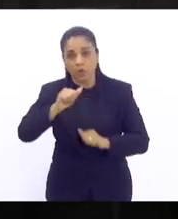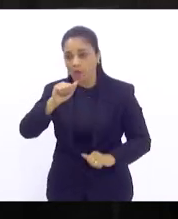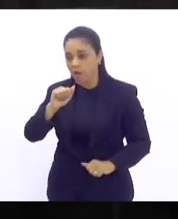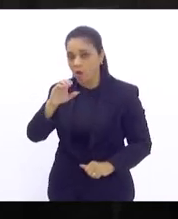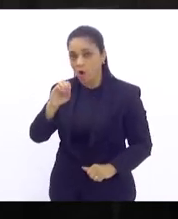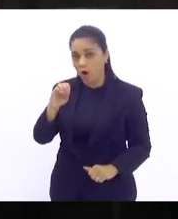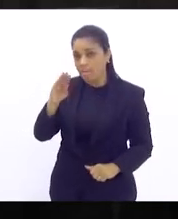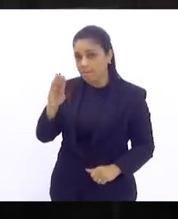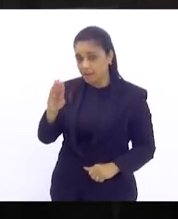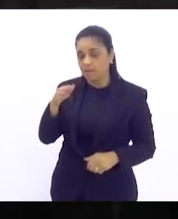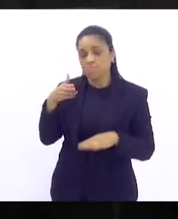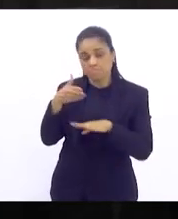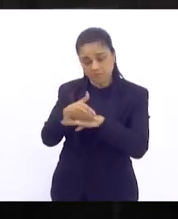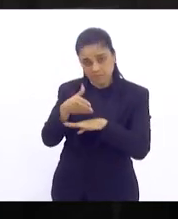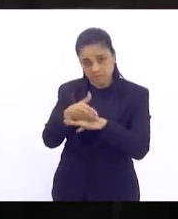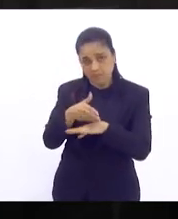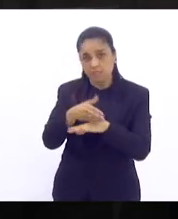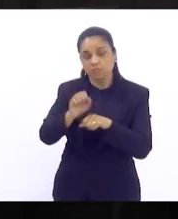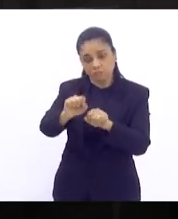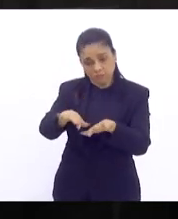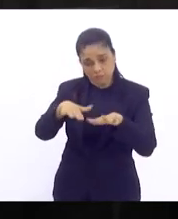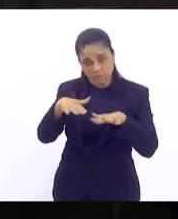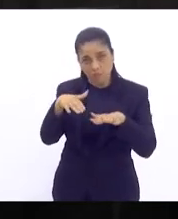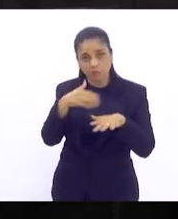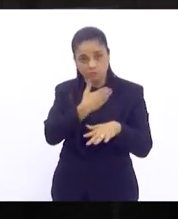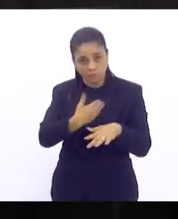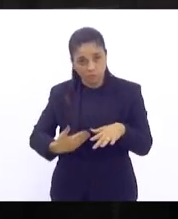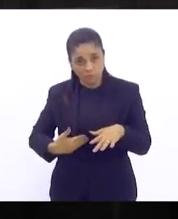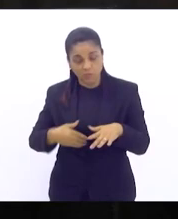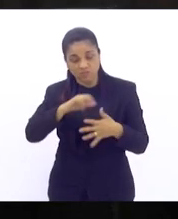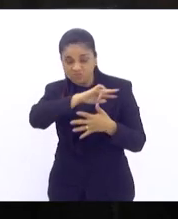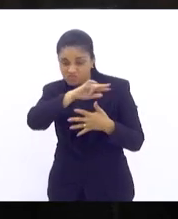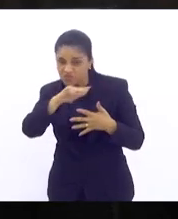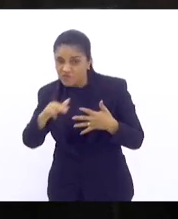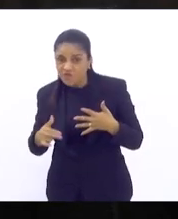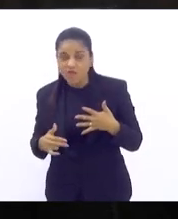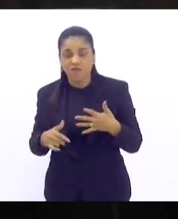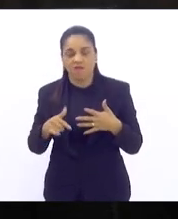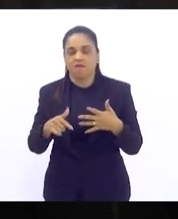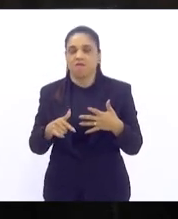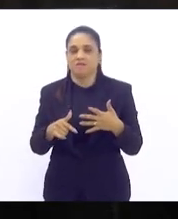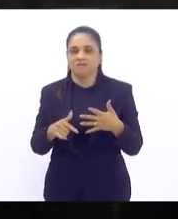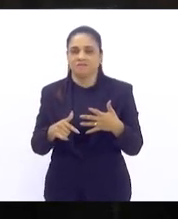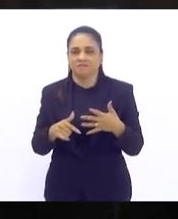presente que se fez muito presente nessa audiência uma audiência diversa nesta casa